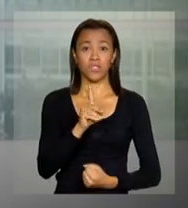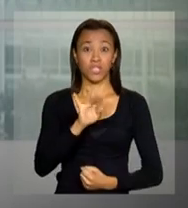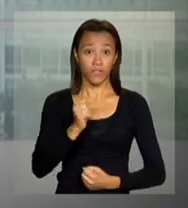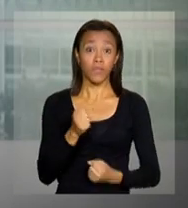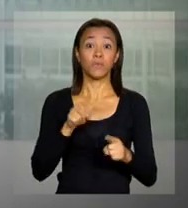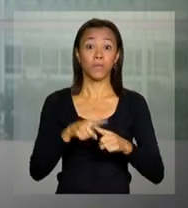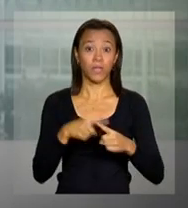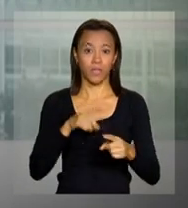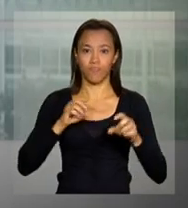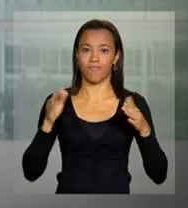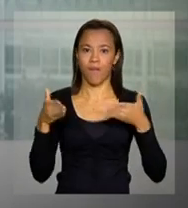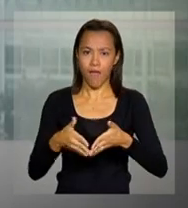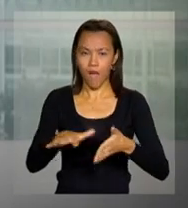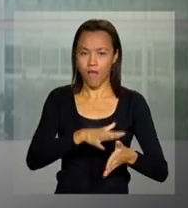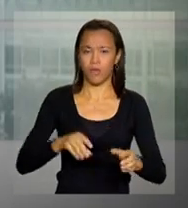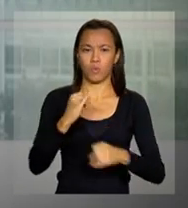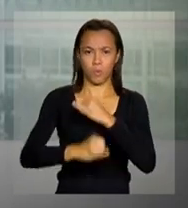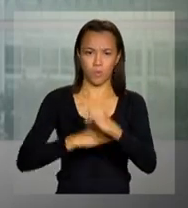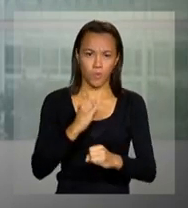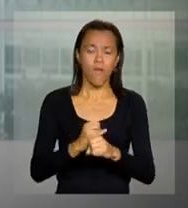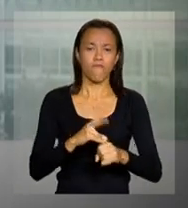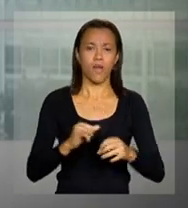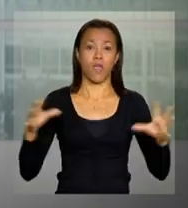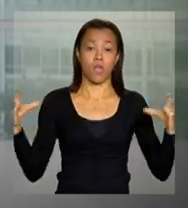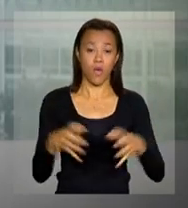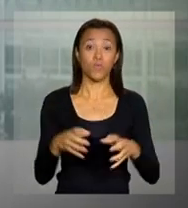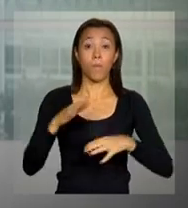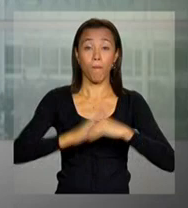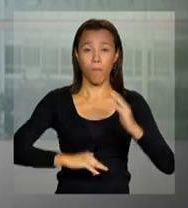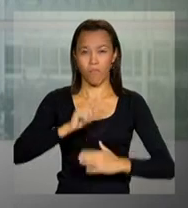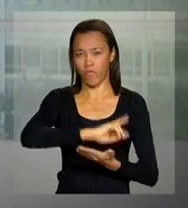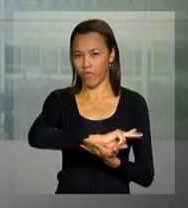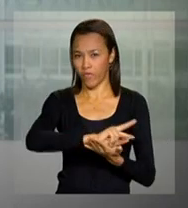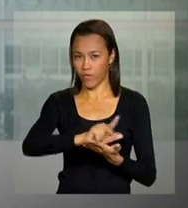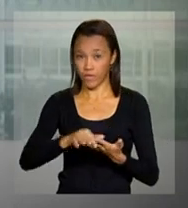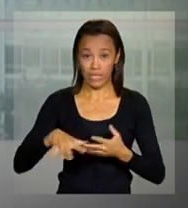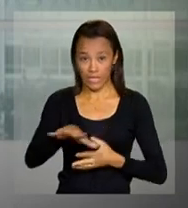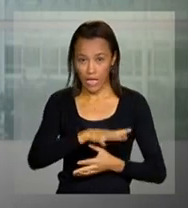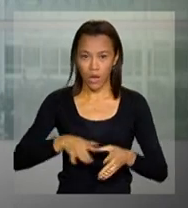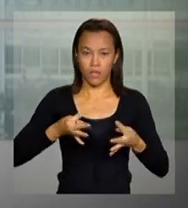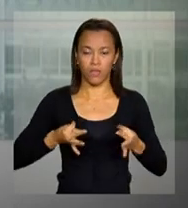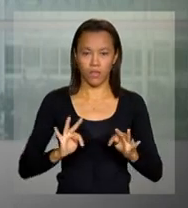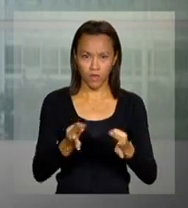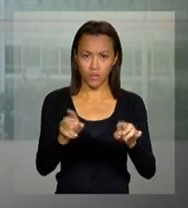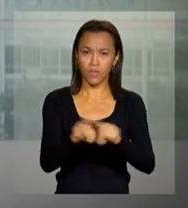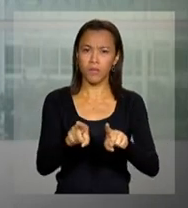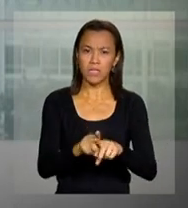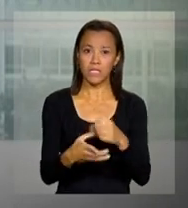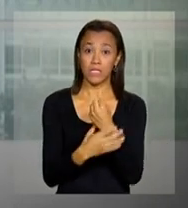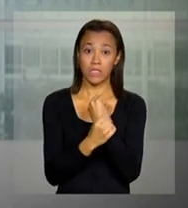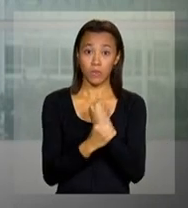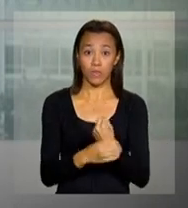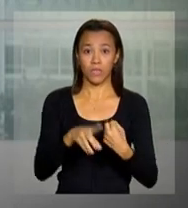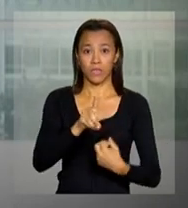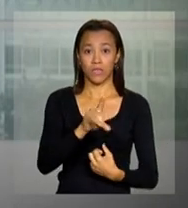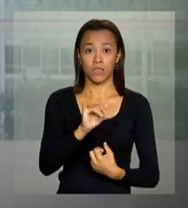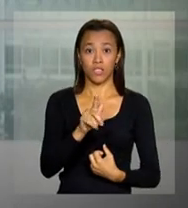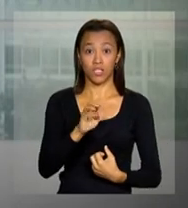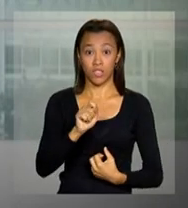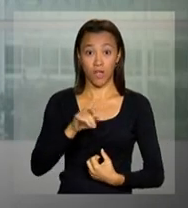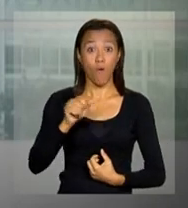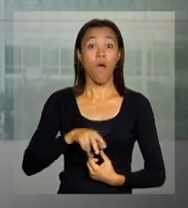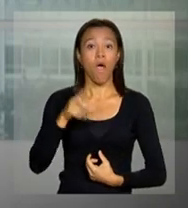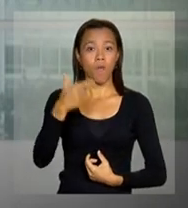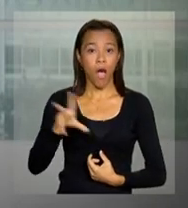cibernética. O encontro vai reunir profissionais de tecnologia da informação e segurança digital. Vamos ao